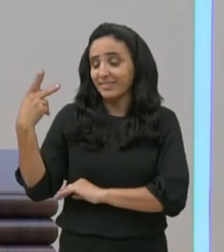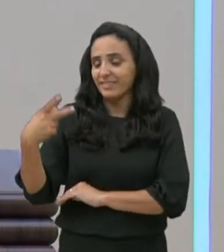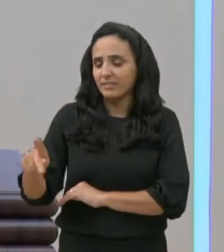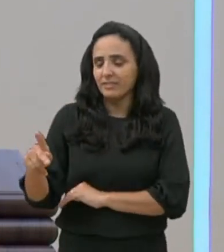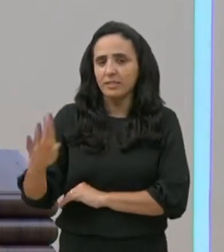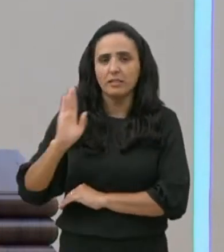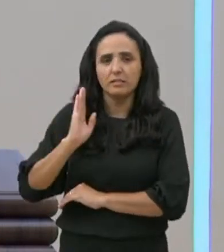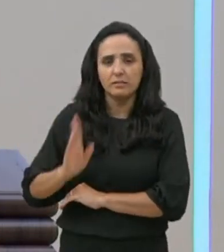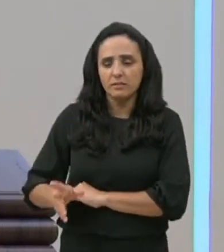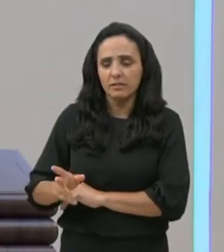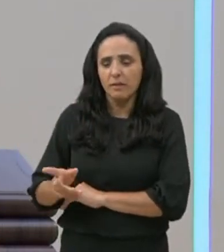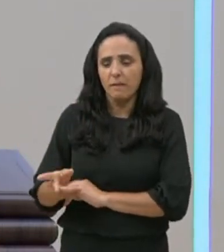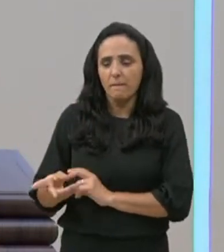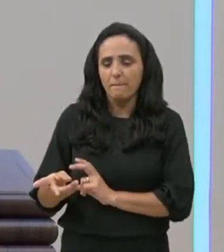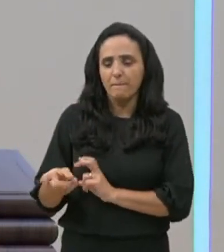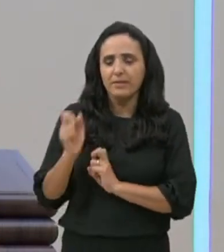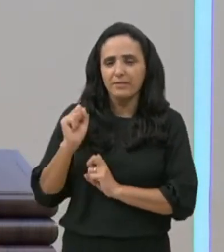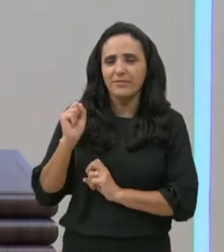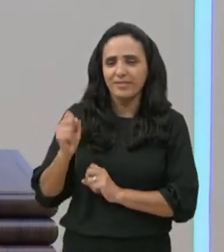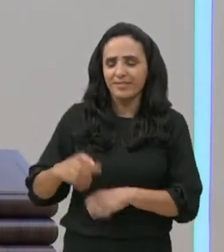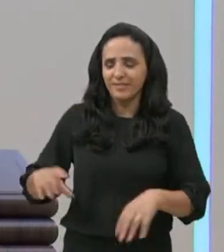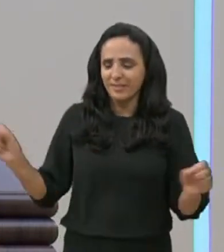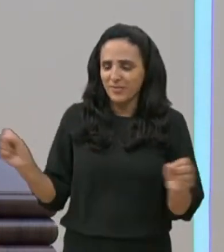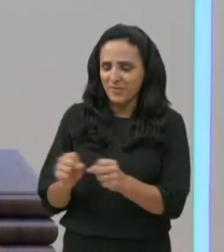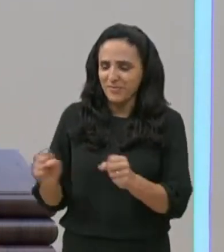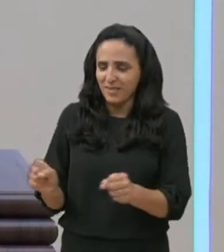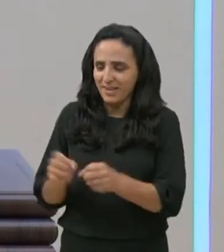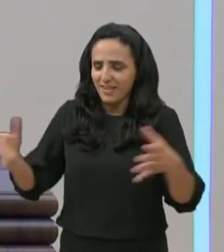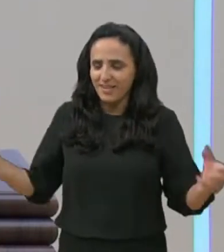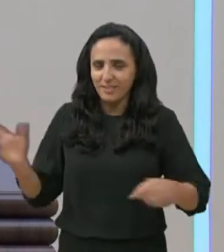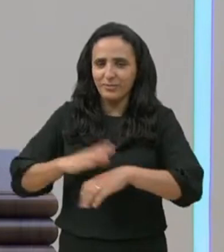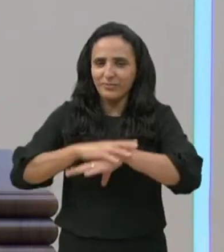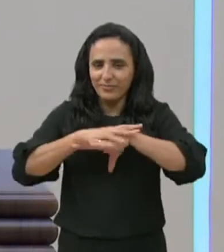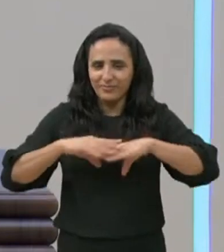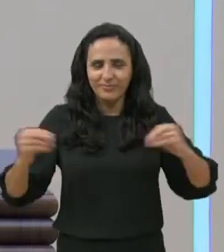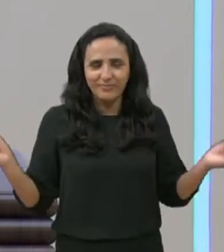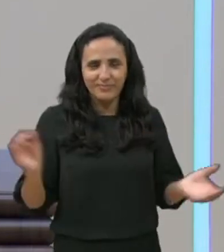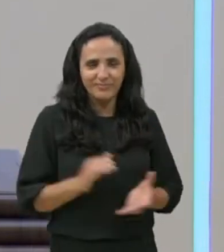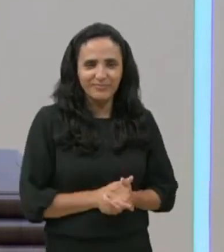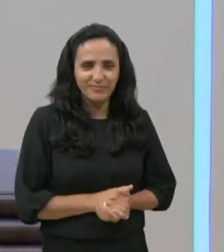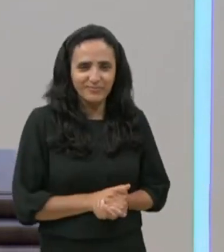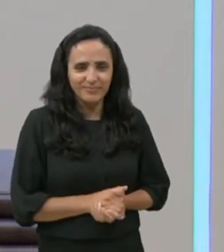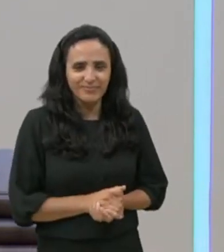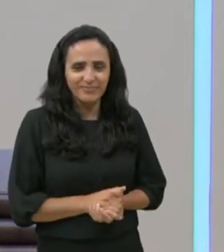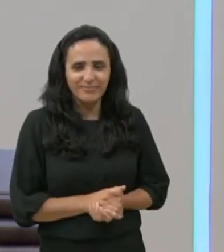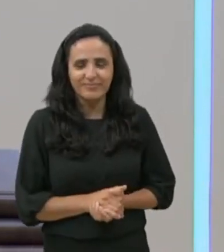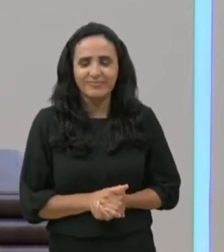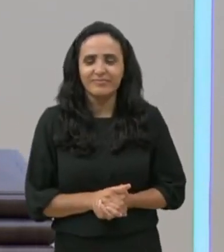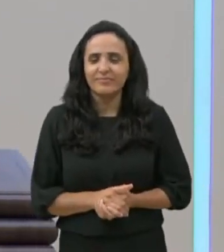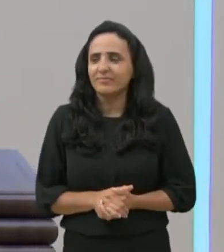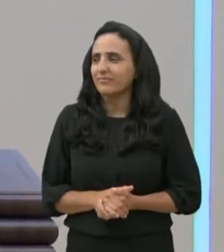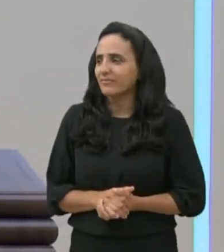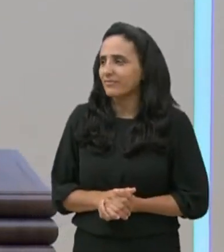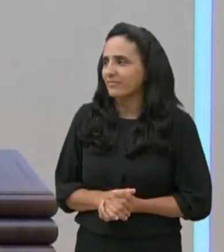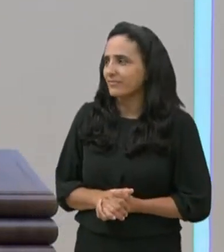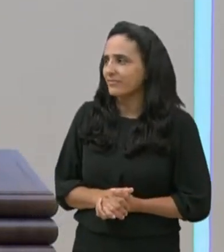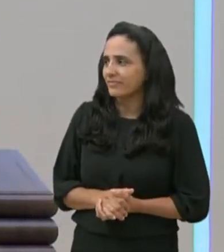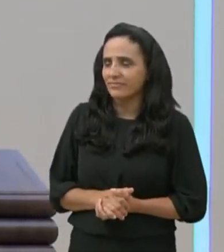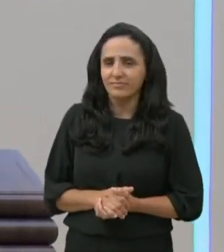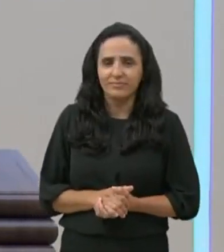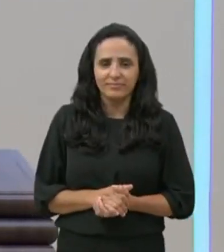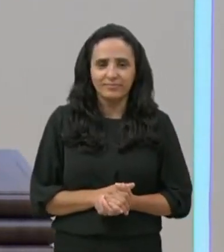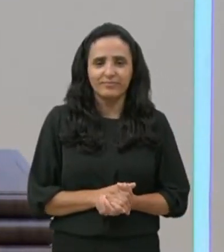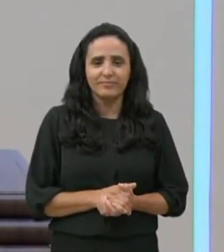ele já encontra, o criado dele, sarado, vamos ver isto, veja, versículo de número 13, do capítulo 7,